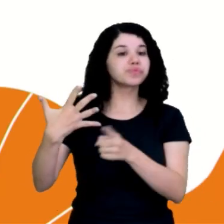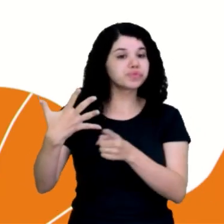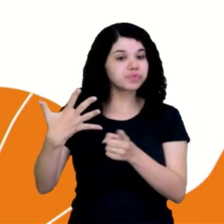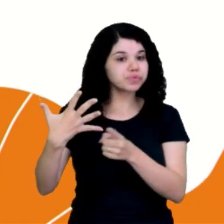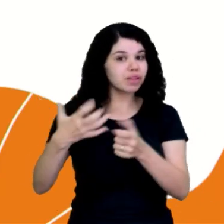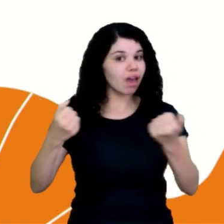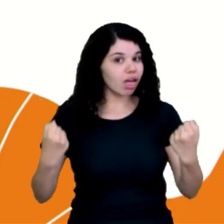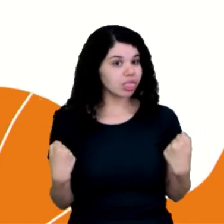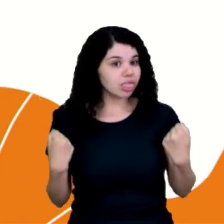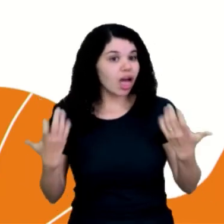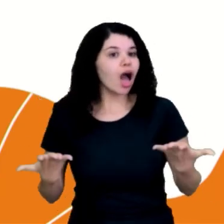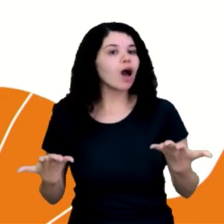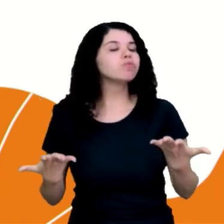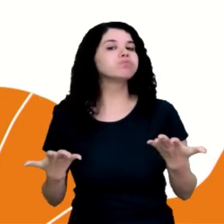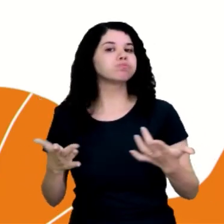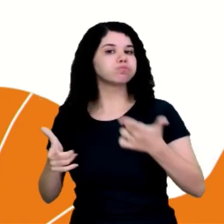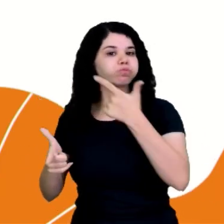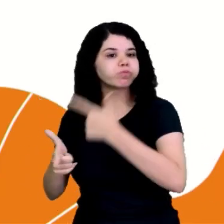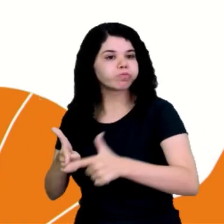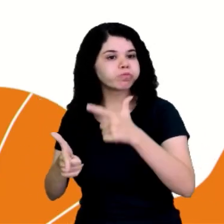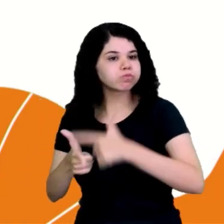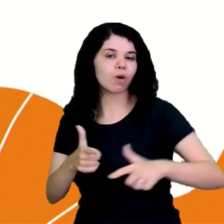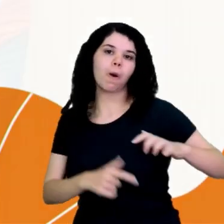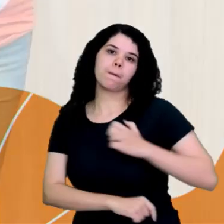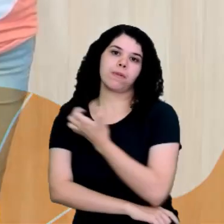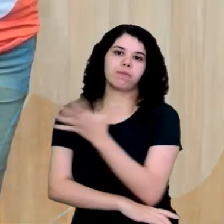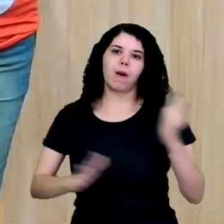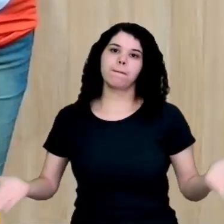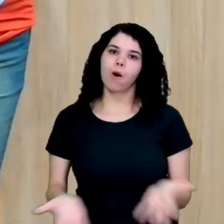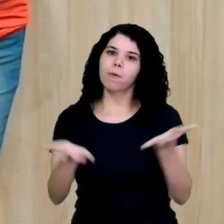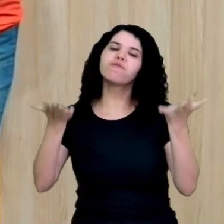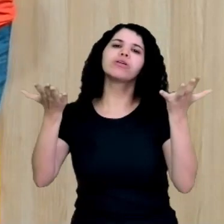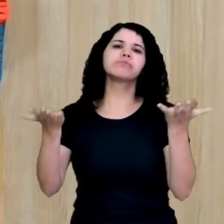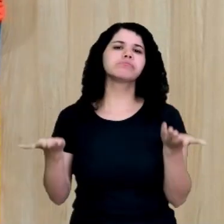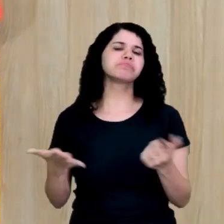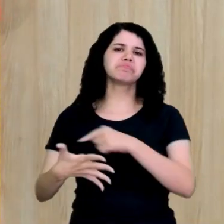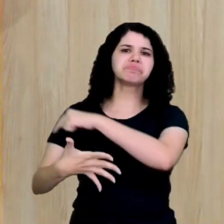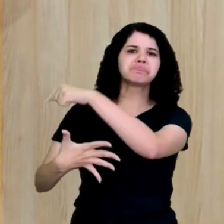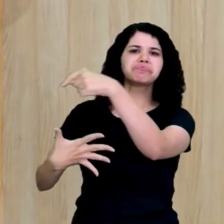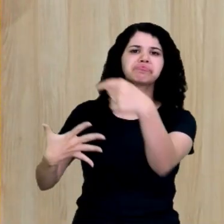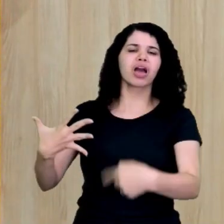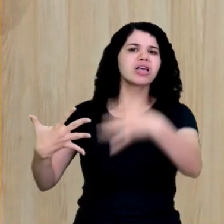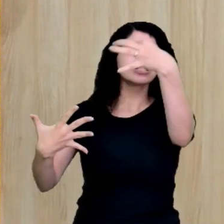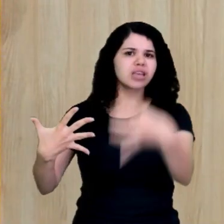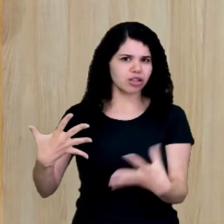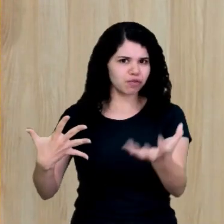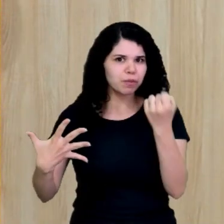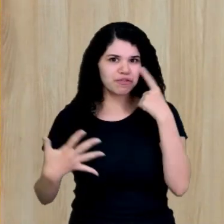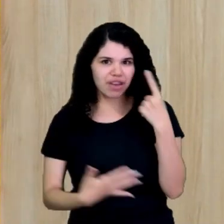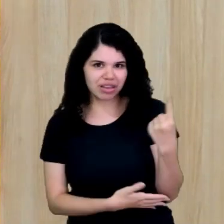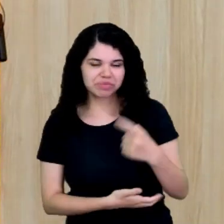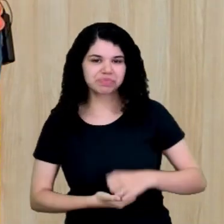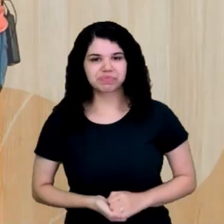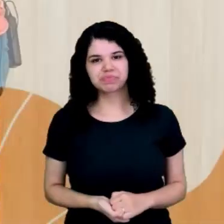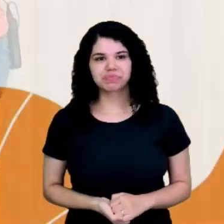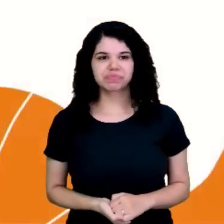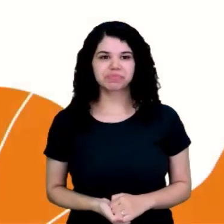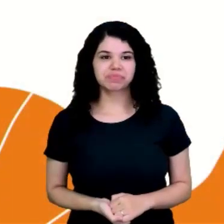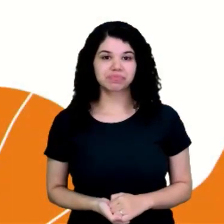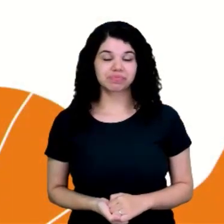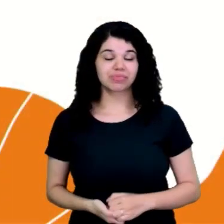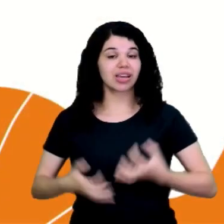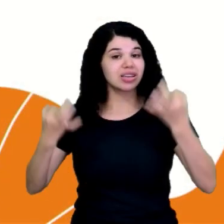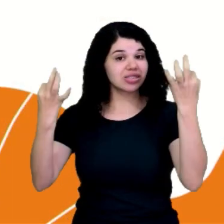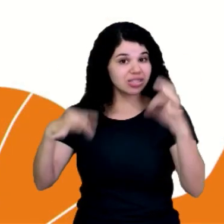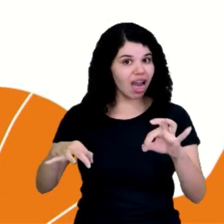promover um problema ambiental. E aí, o que é que vocês acham? Vamos lá conferir a resposta? Então,